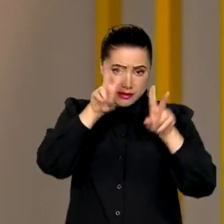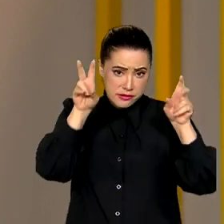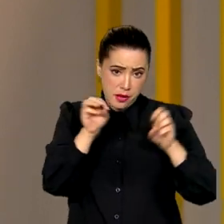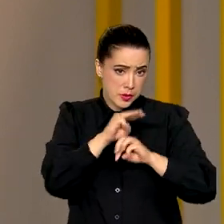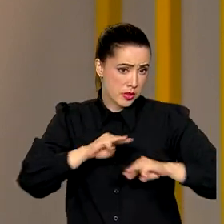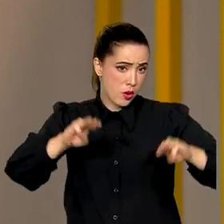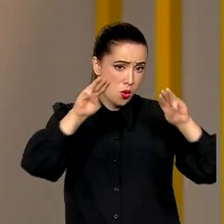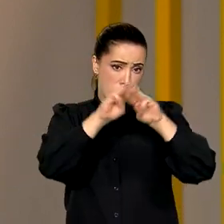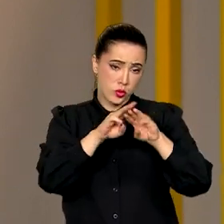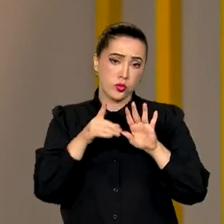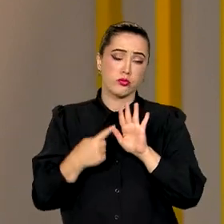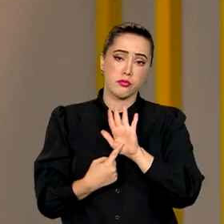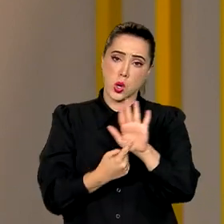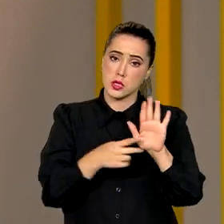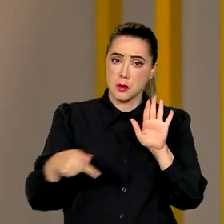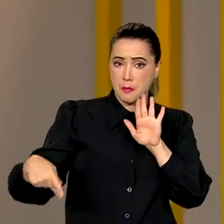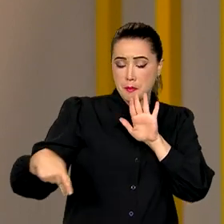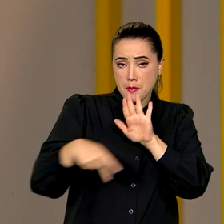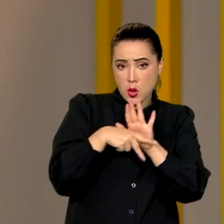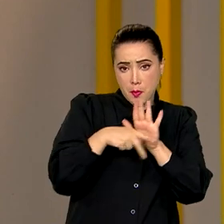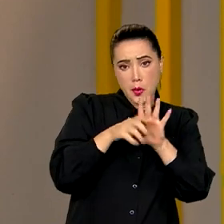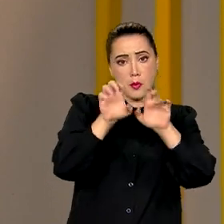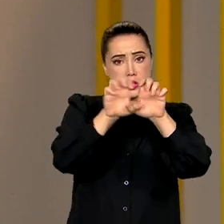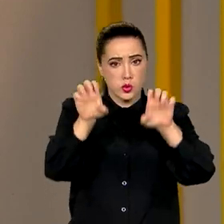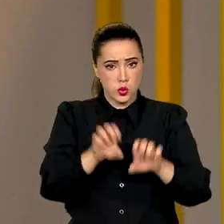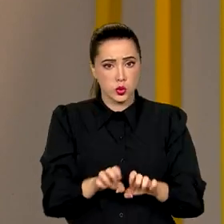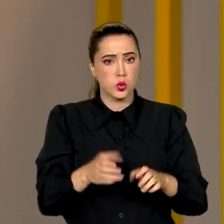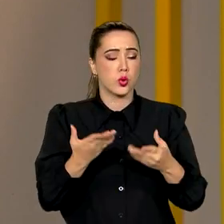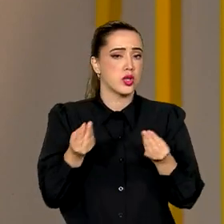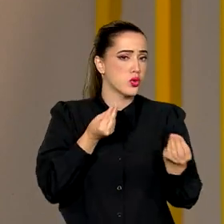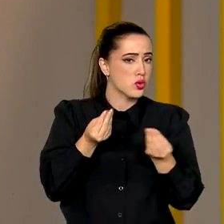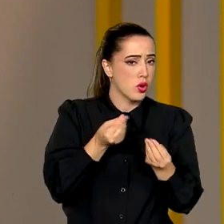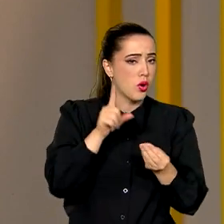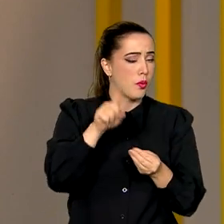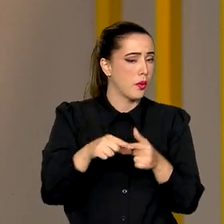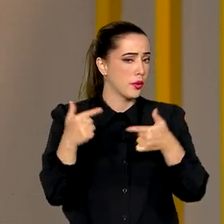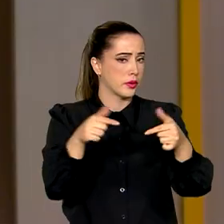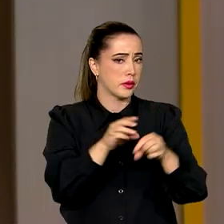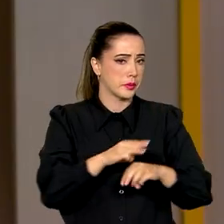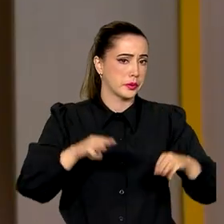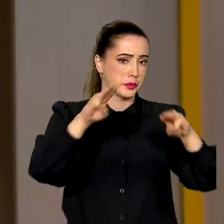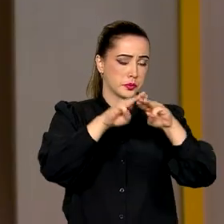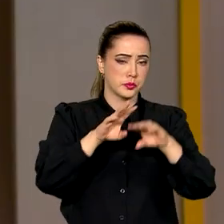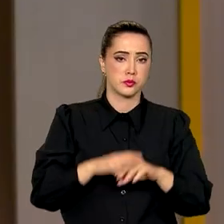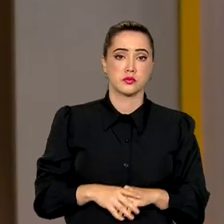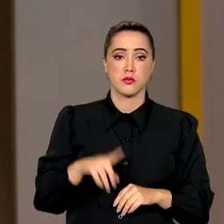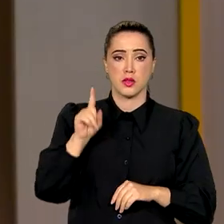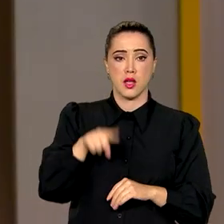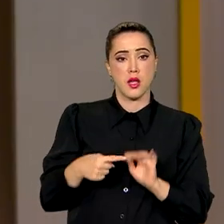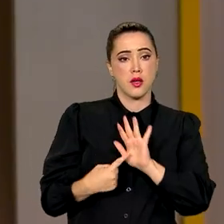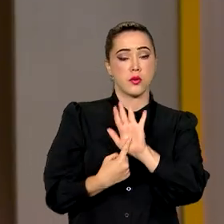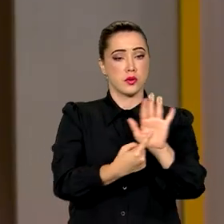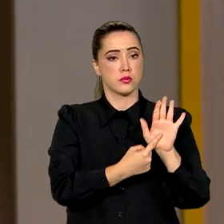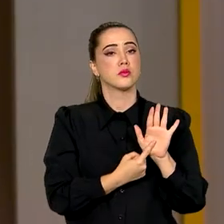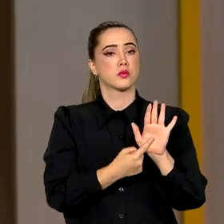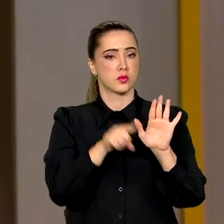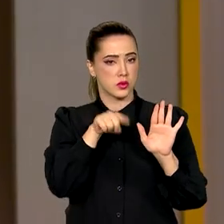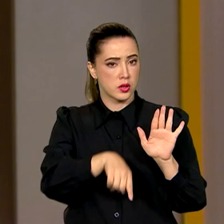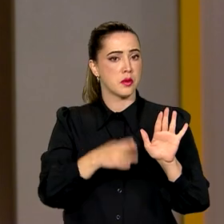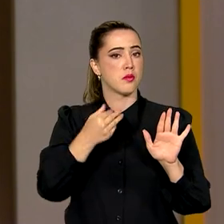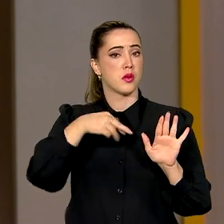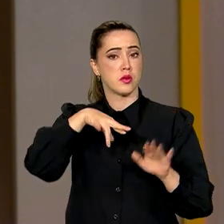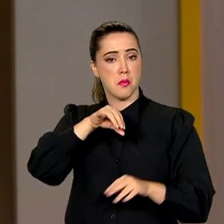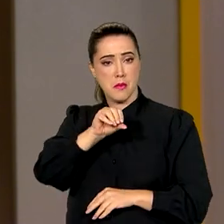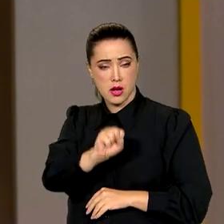assuntos acabam colocando em discussão a própria estrutura e função das Nações Unidas. É o que mostra o repórter Marcos